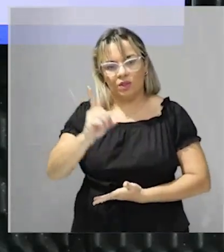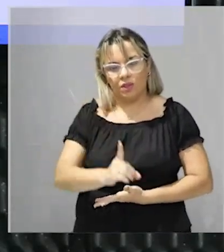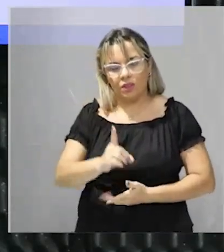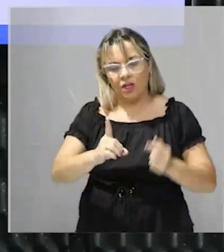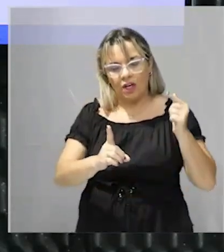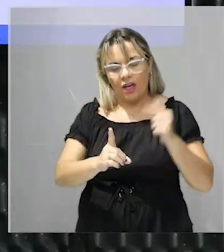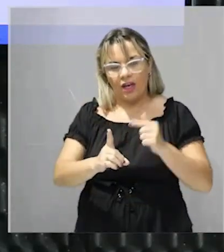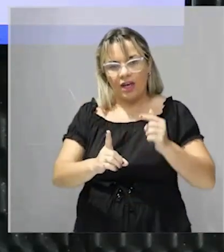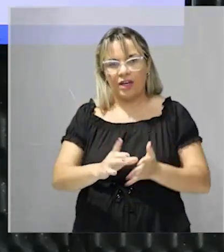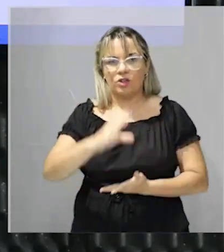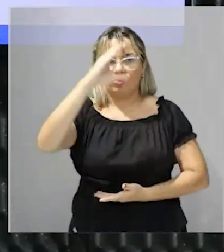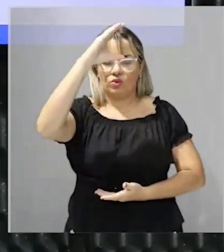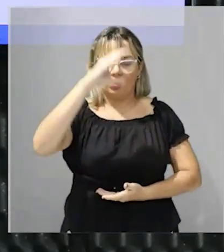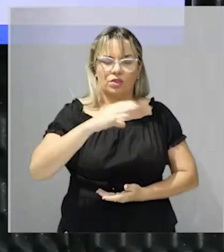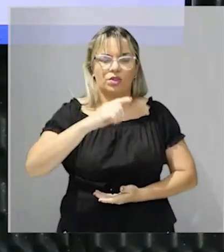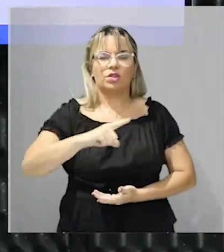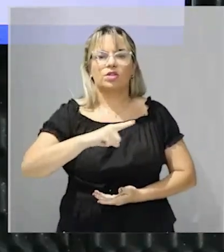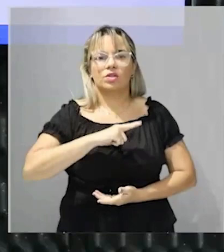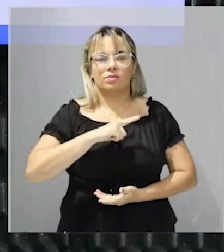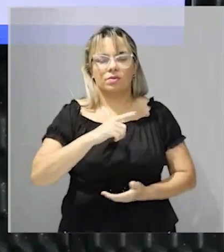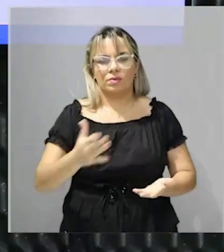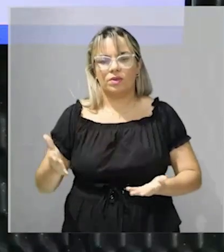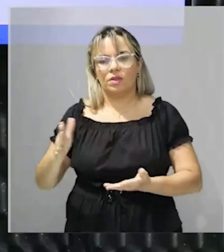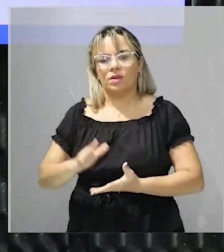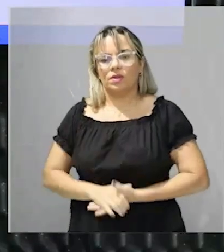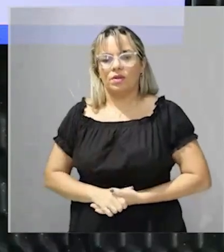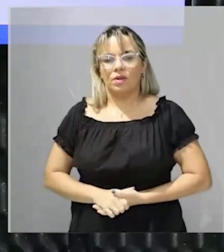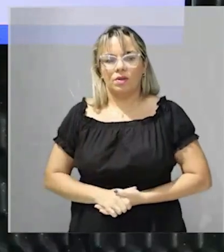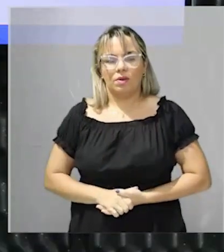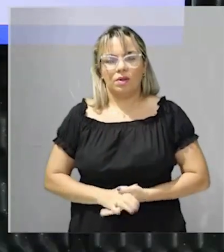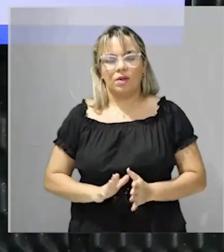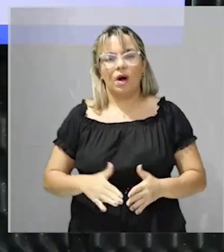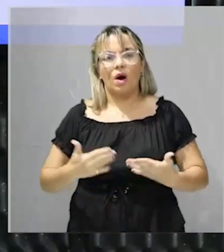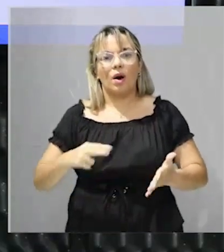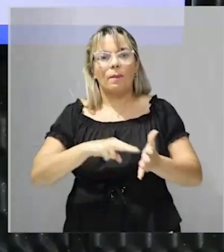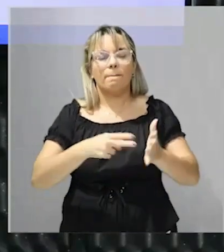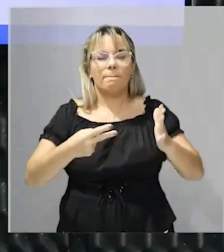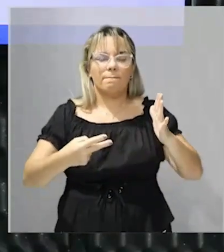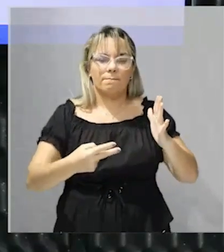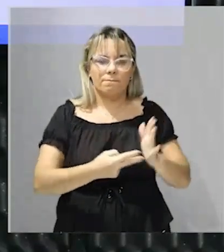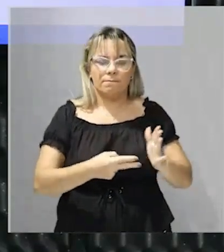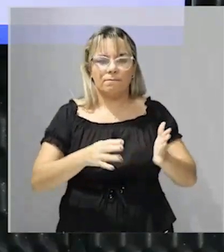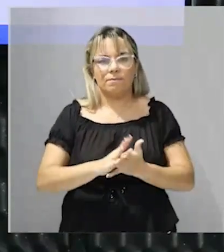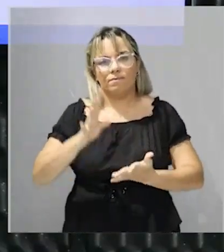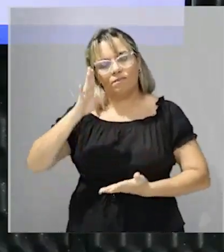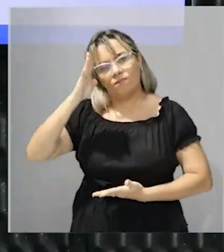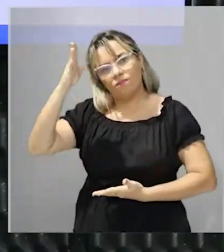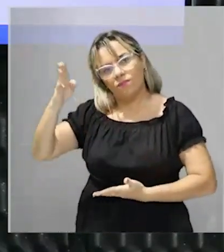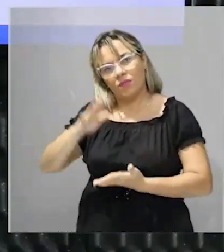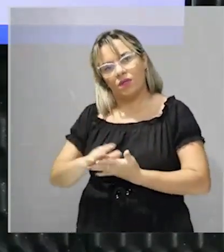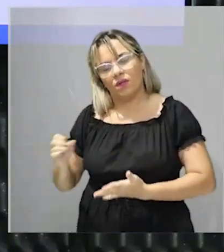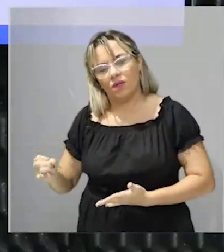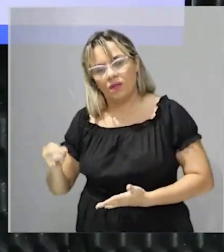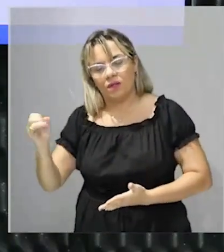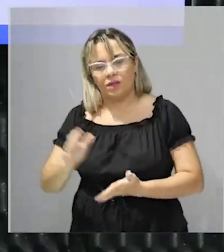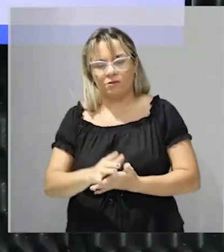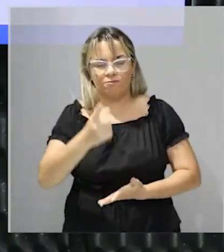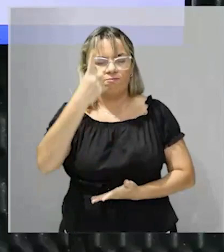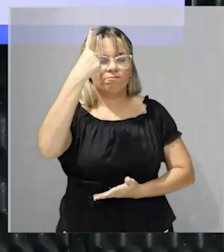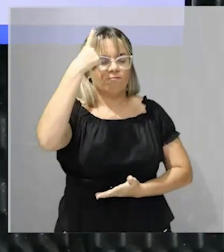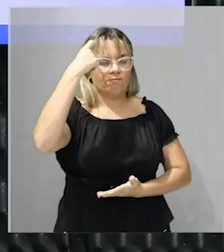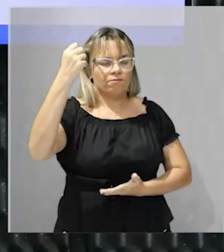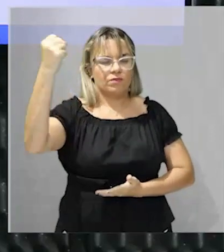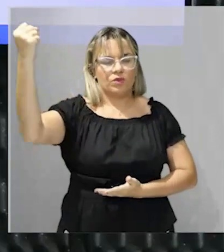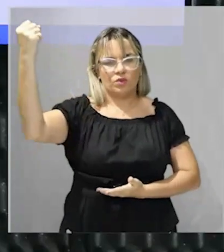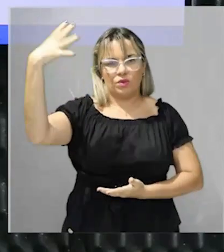então o poder dos governantes vem dos governados ou seja em princípio há das ideias